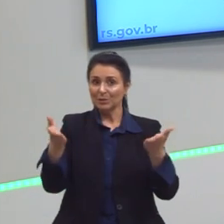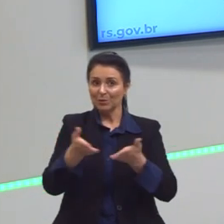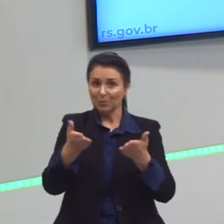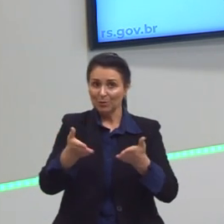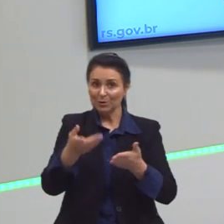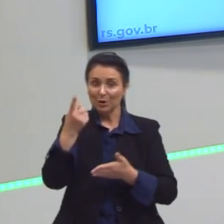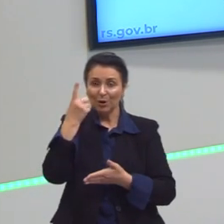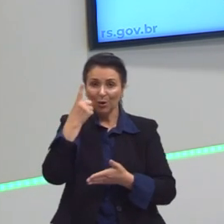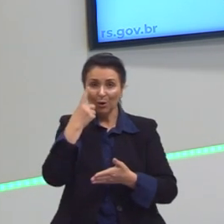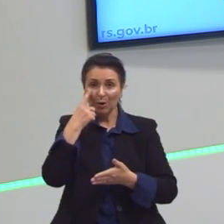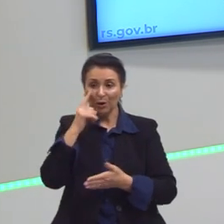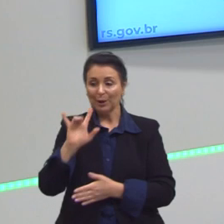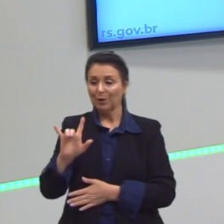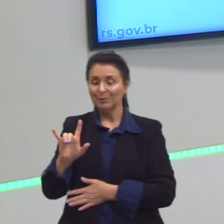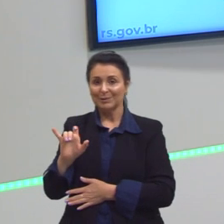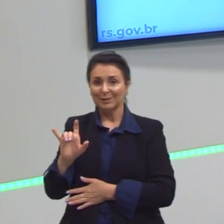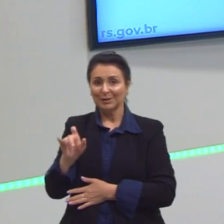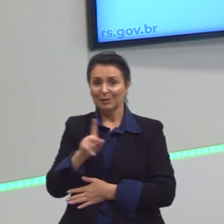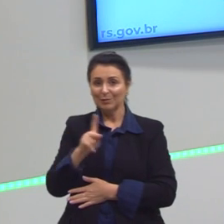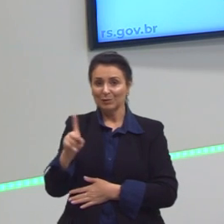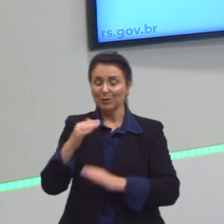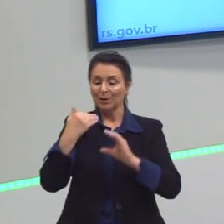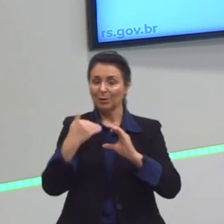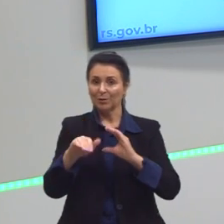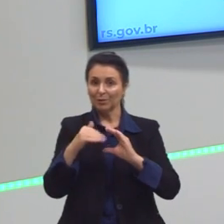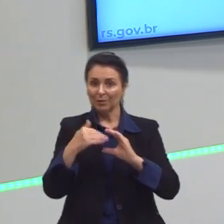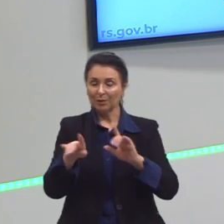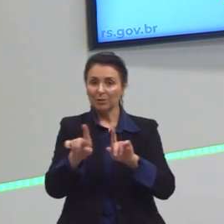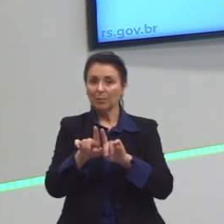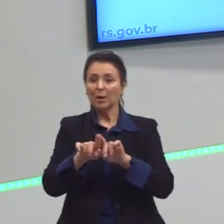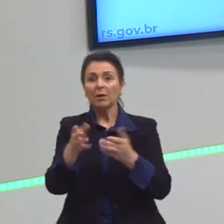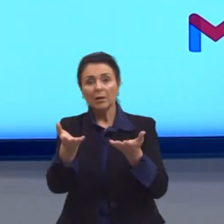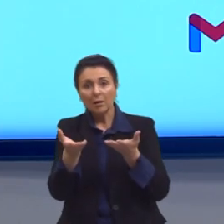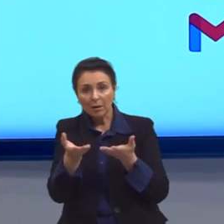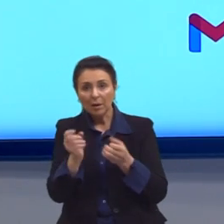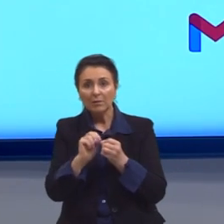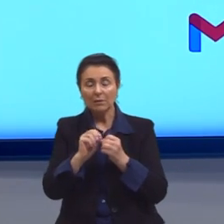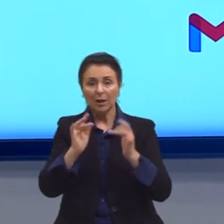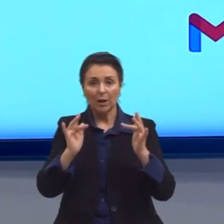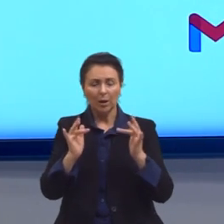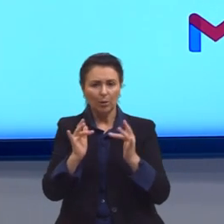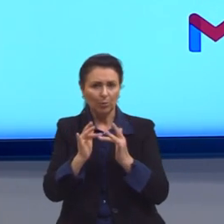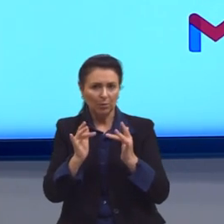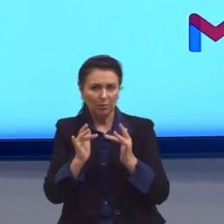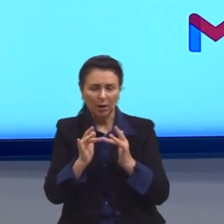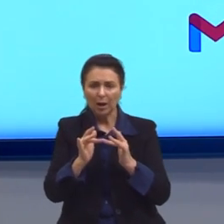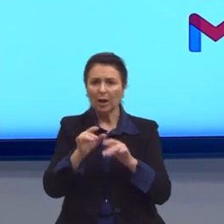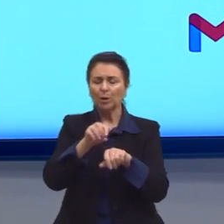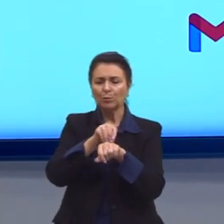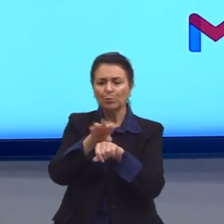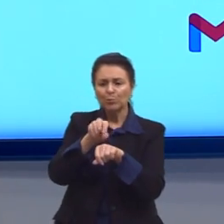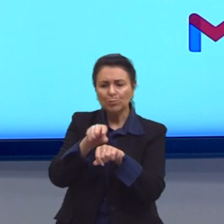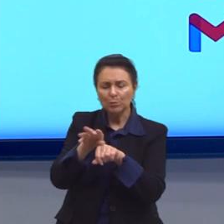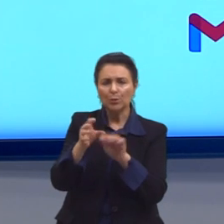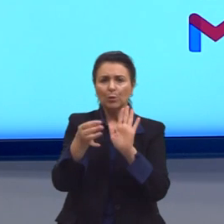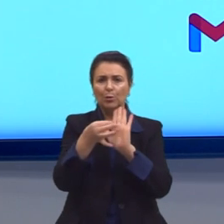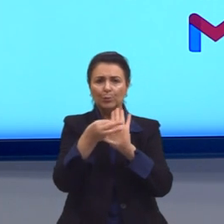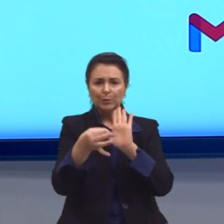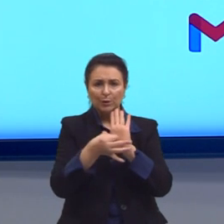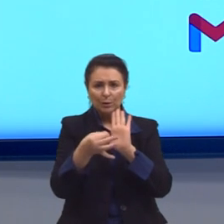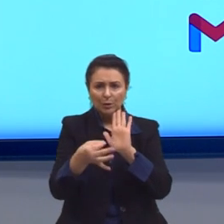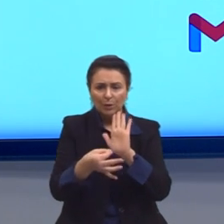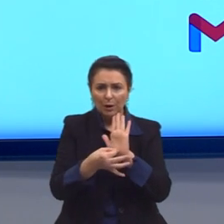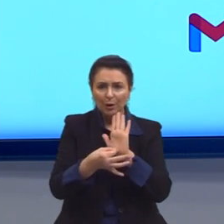vocês o meu Instagram e também o meu e-mail, se vocês quiserem entrar em contato, deixar alguma sugestão, até tirar alguma dúvida.